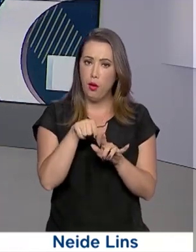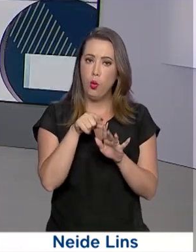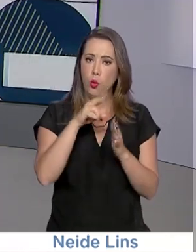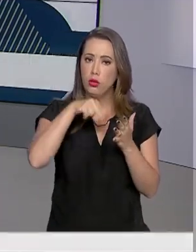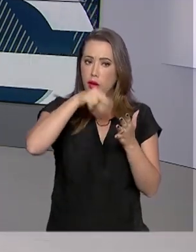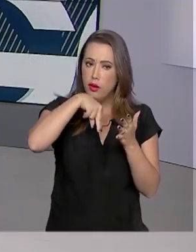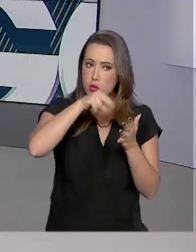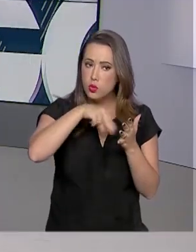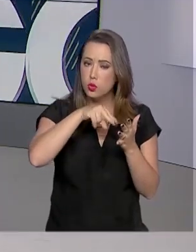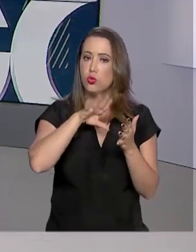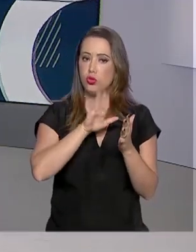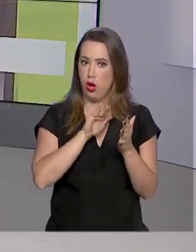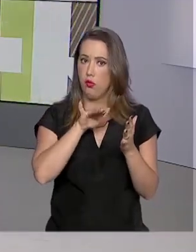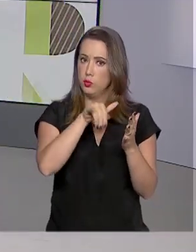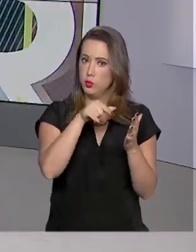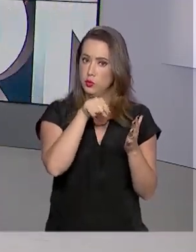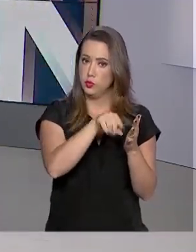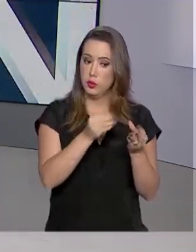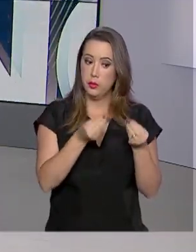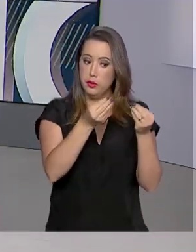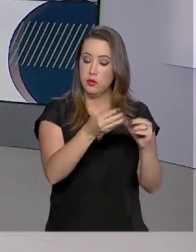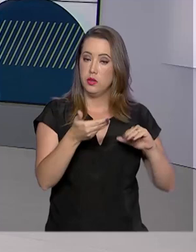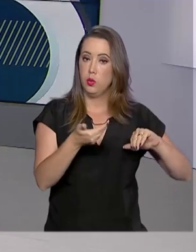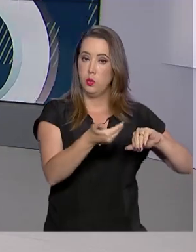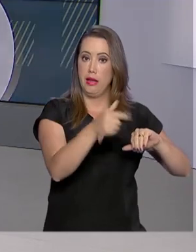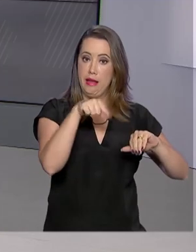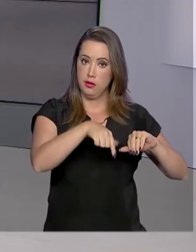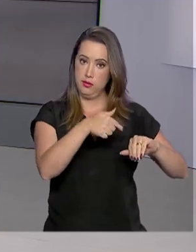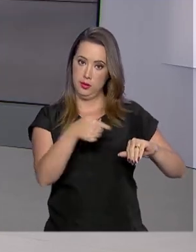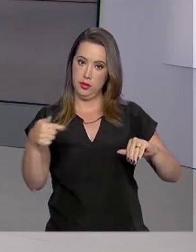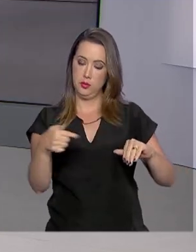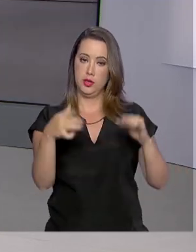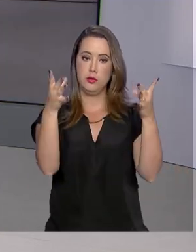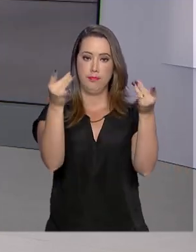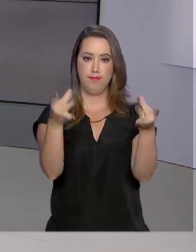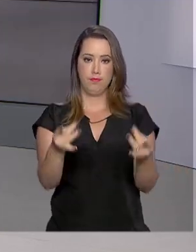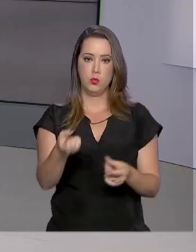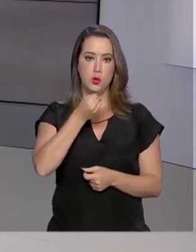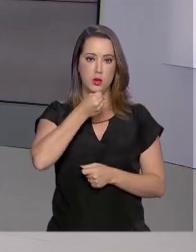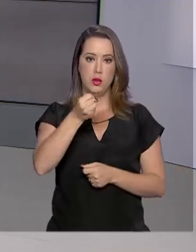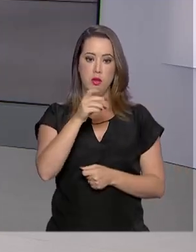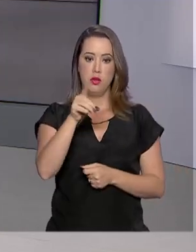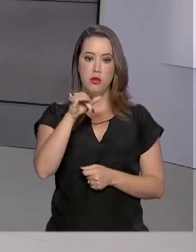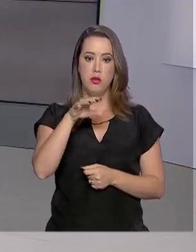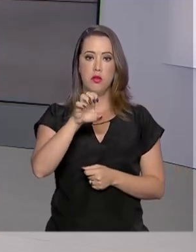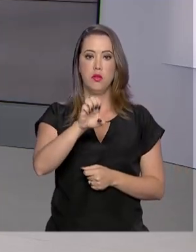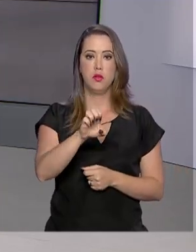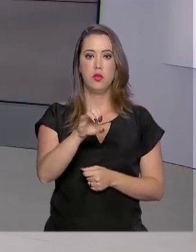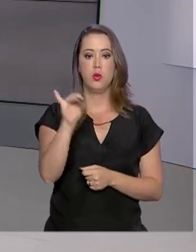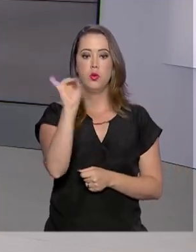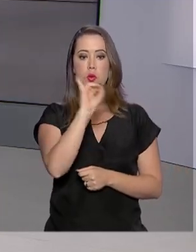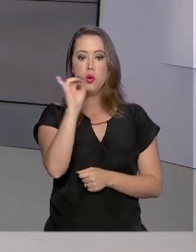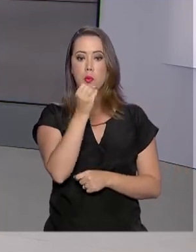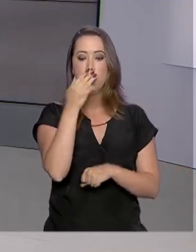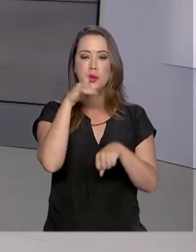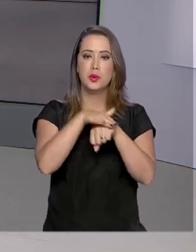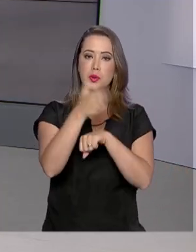semana para enviar ao Congresso Nacional. Quem tem as informações ao vivo para a gente é a repórter Daniele Popov. Oi, Dani, boa noite.